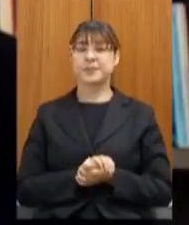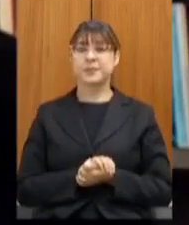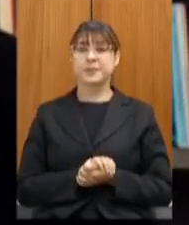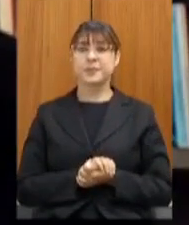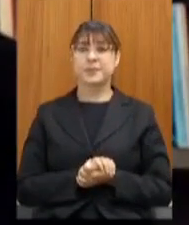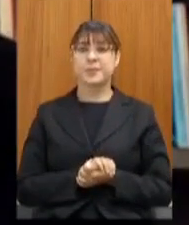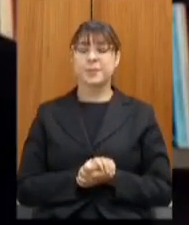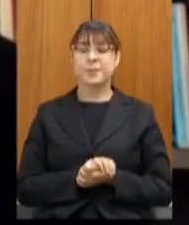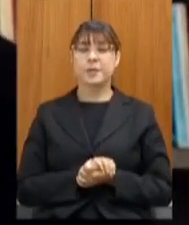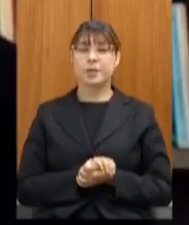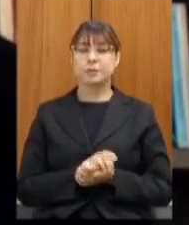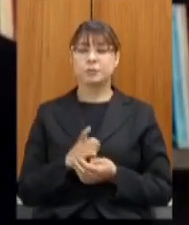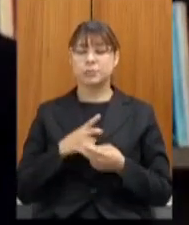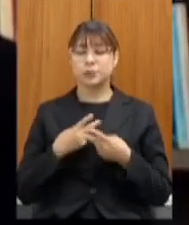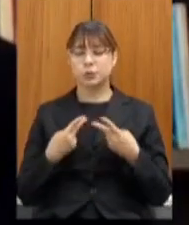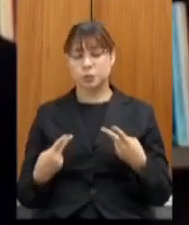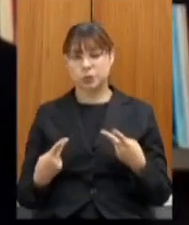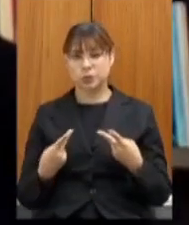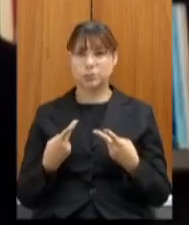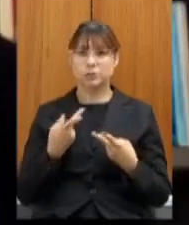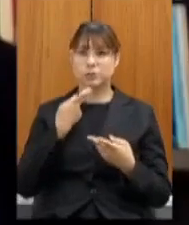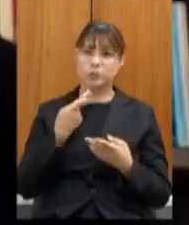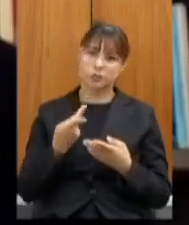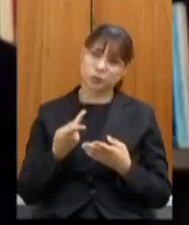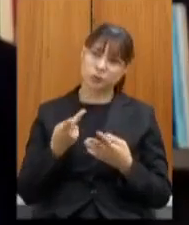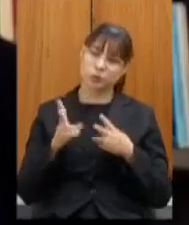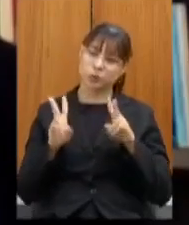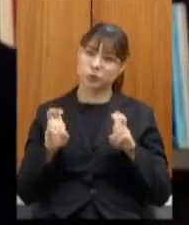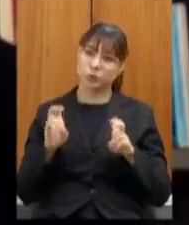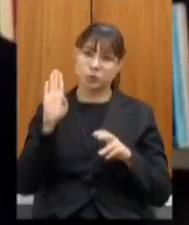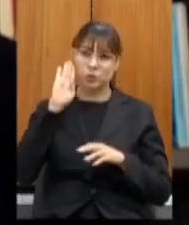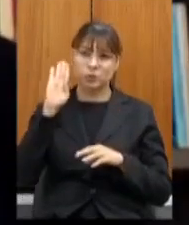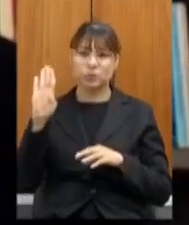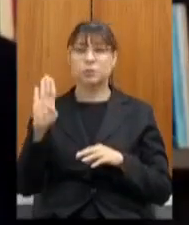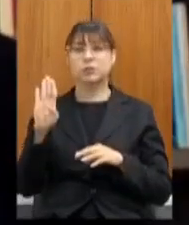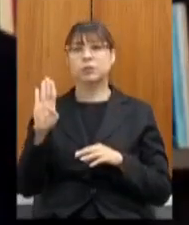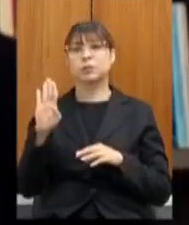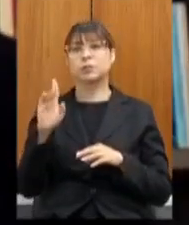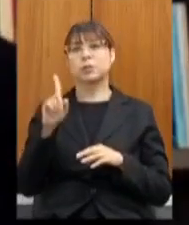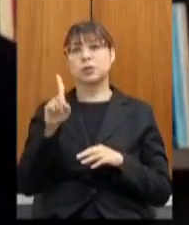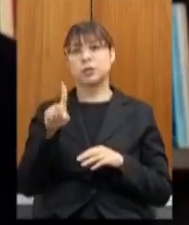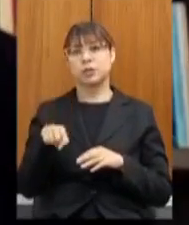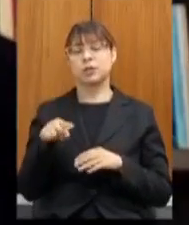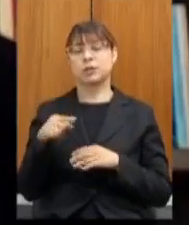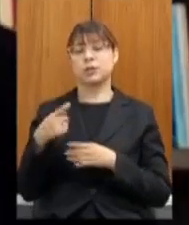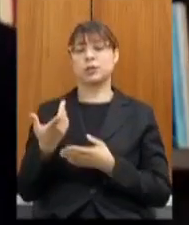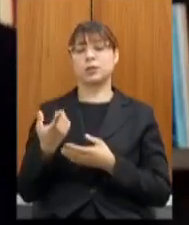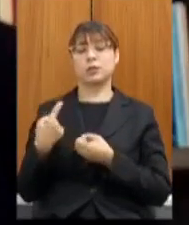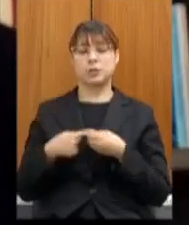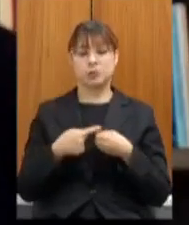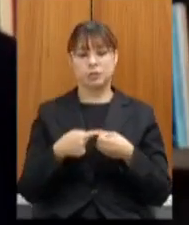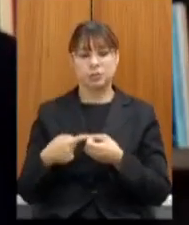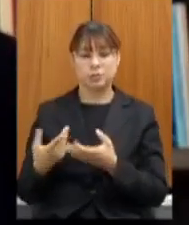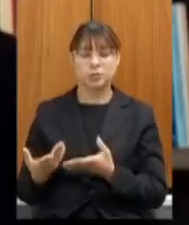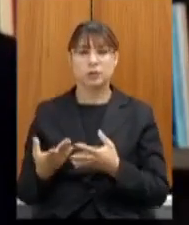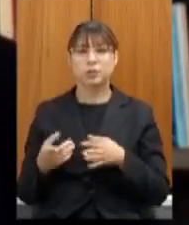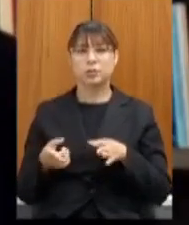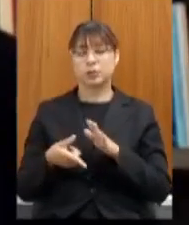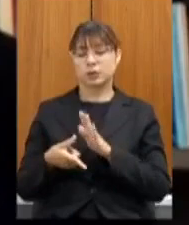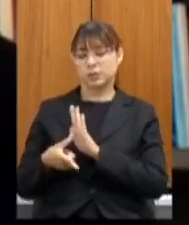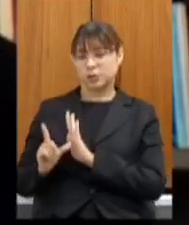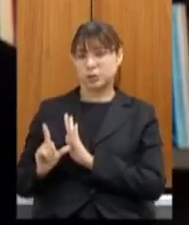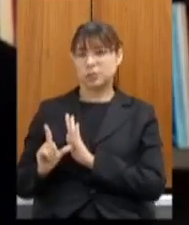algumas considerações foram feitas sobretudo em relação a questão da municipalização vi que outros deputados que me antecederam já